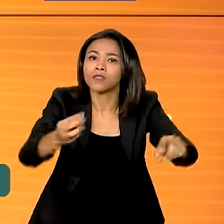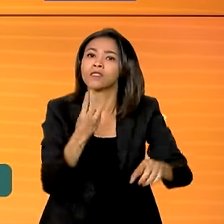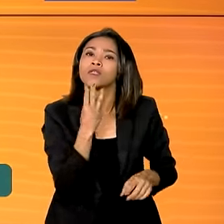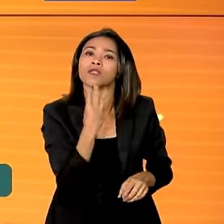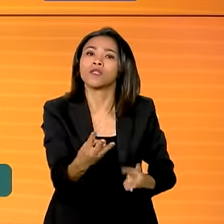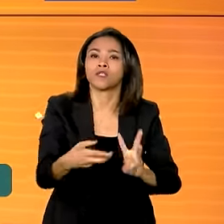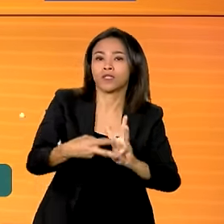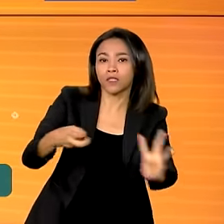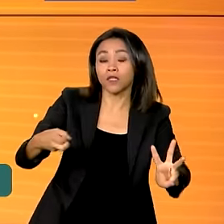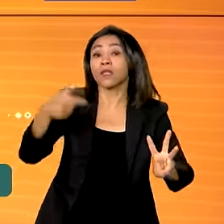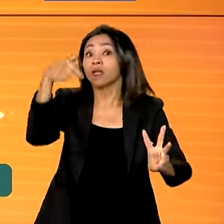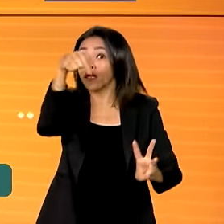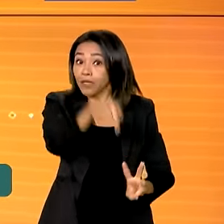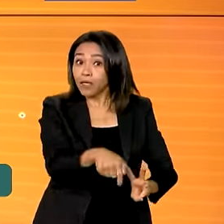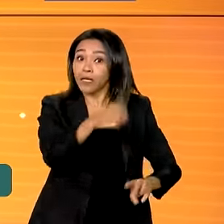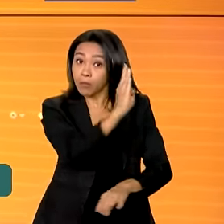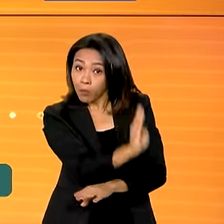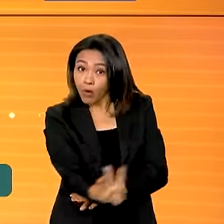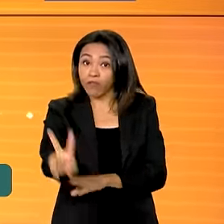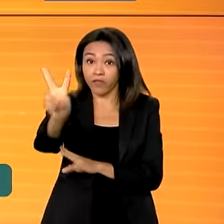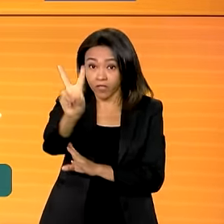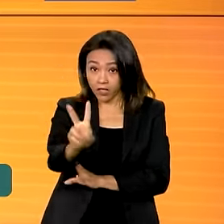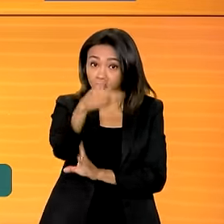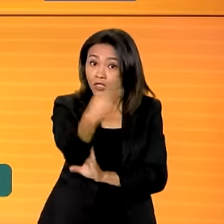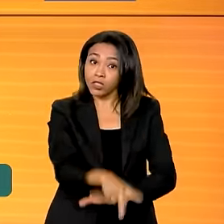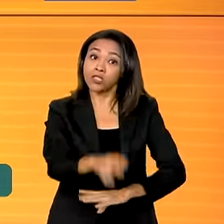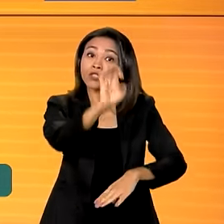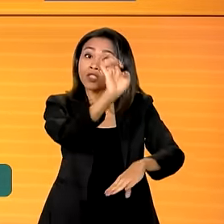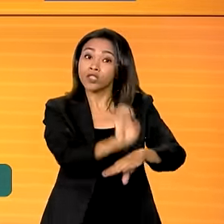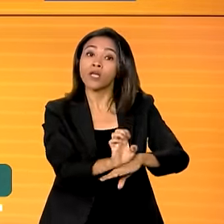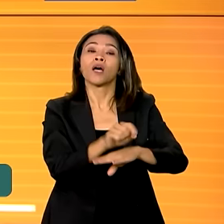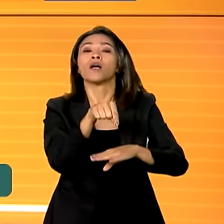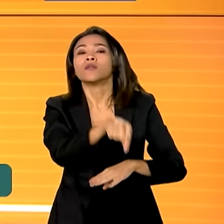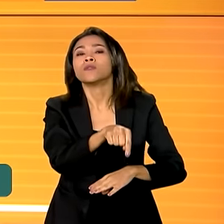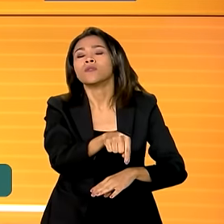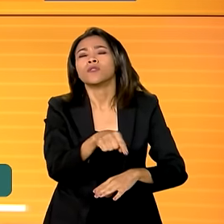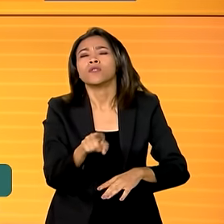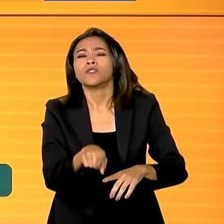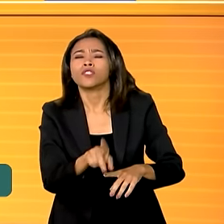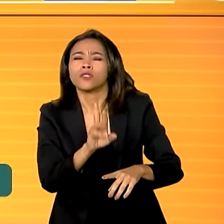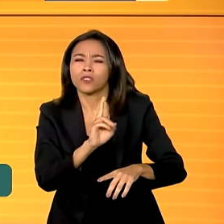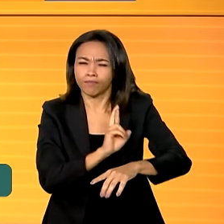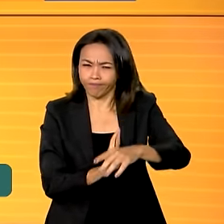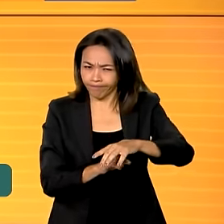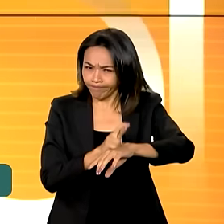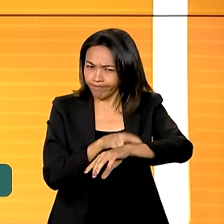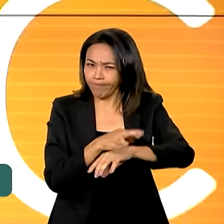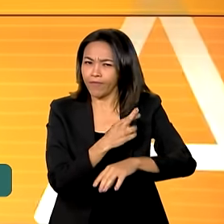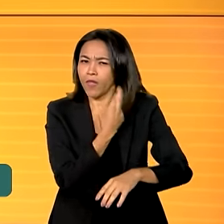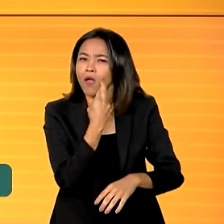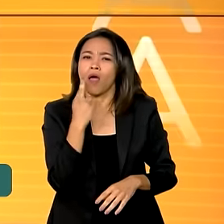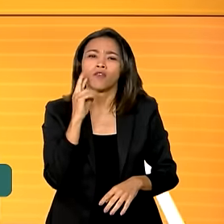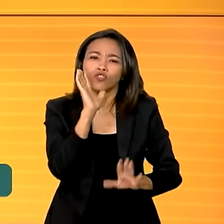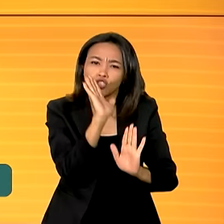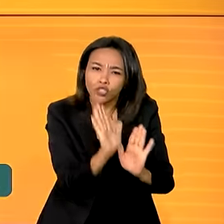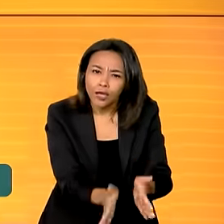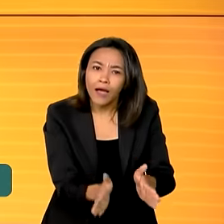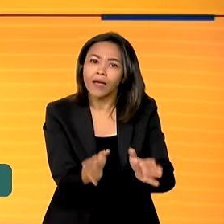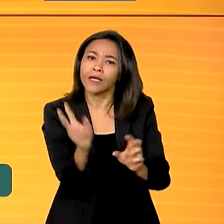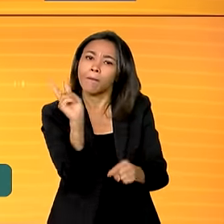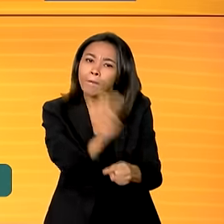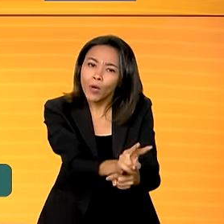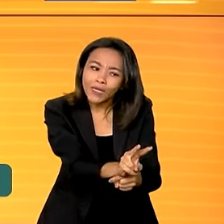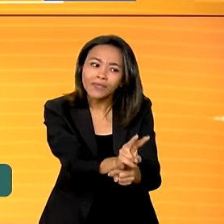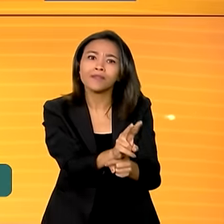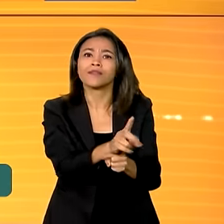Governo em Boa Vista, Roraima, em fevereiro deste ano, a presença do estado foi ampliada e a proteção ao povo Yanomami